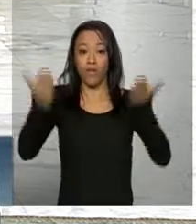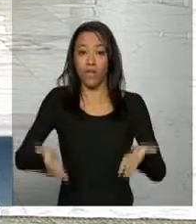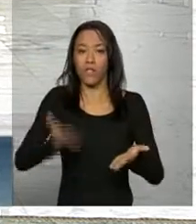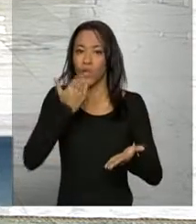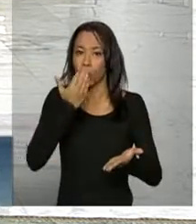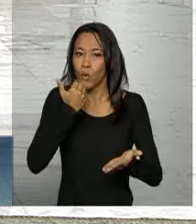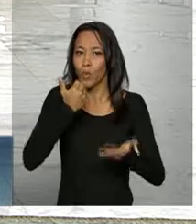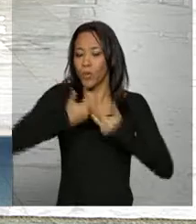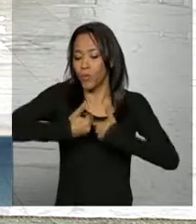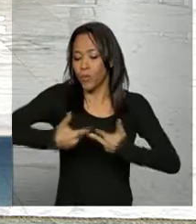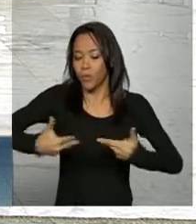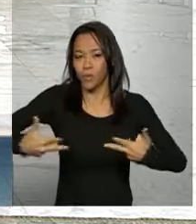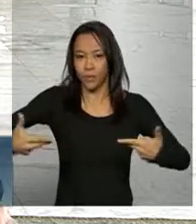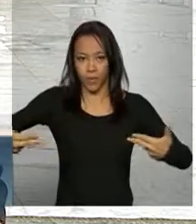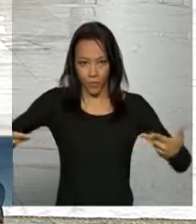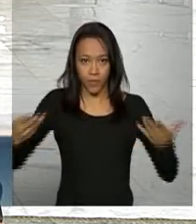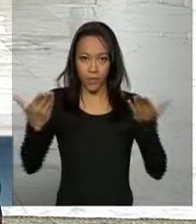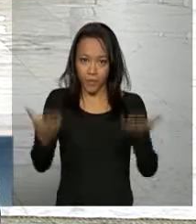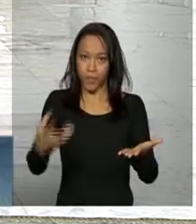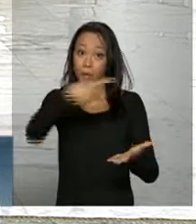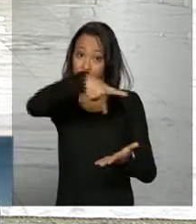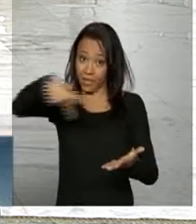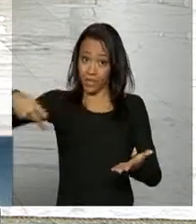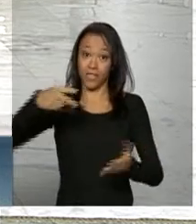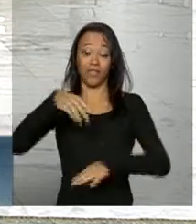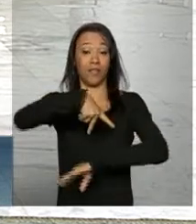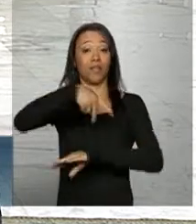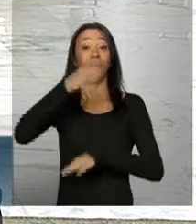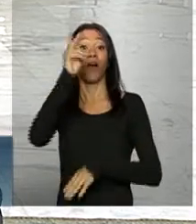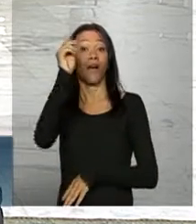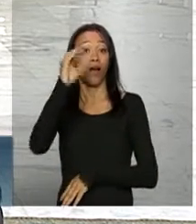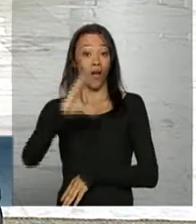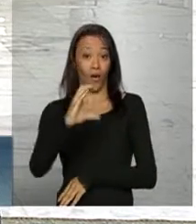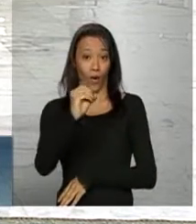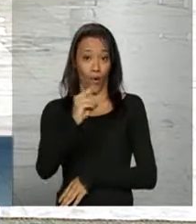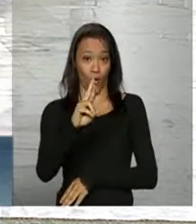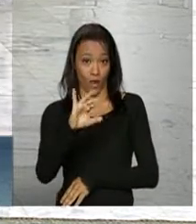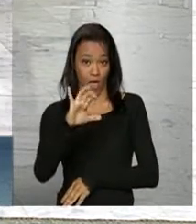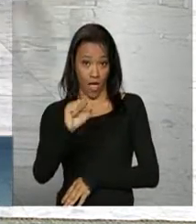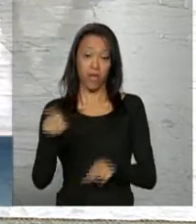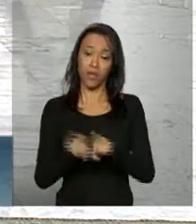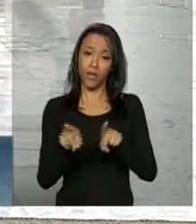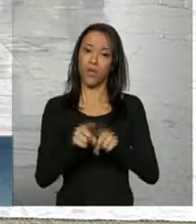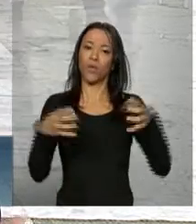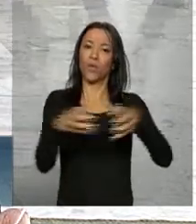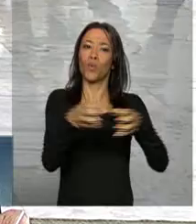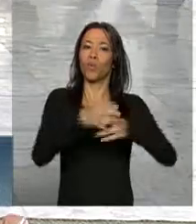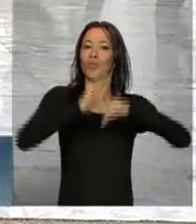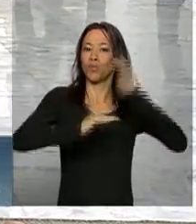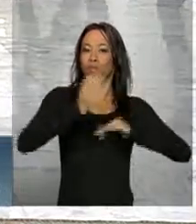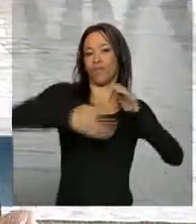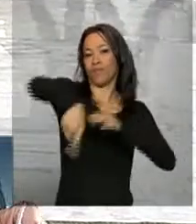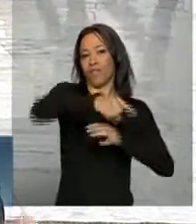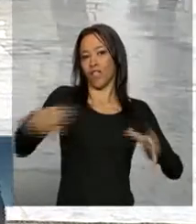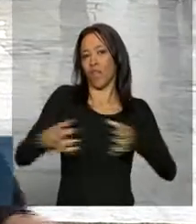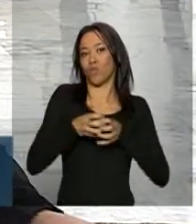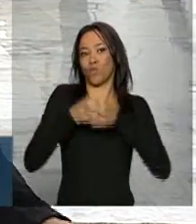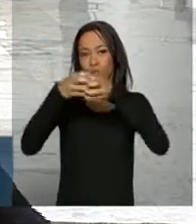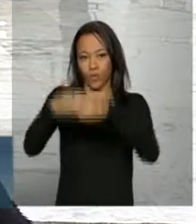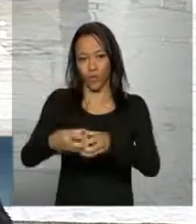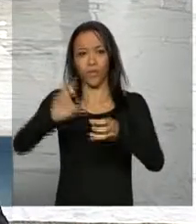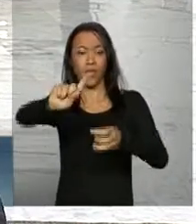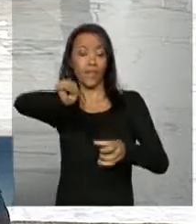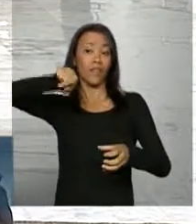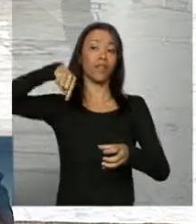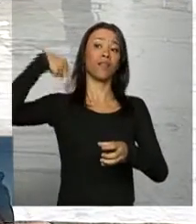República da Coreia, Park Geun-hê, e a comitiva que a acompanha nesta viagem no Palácio do Itamaraty, que fica do